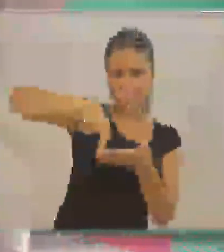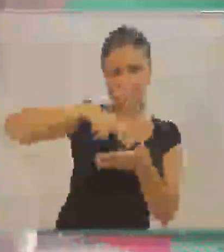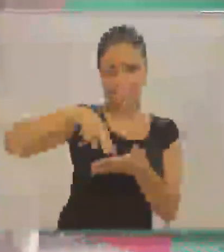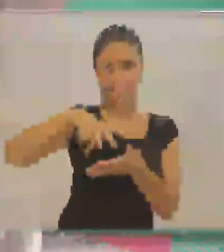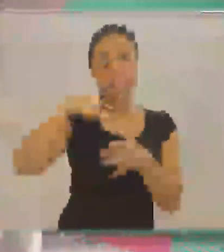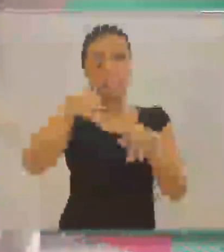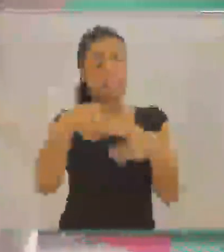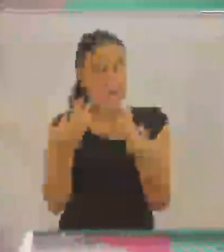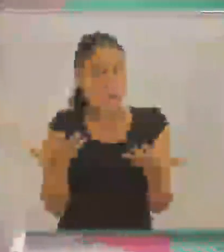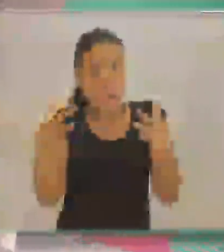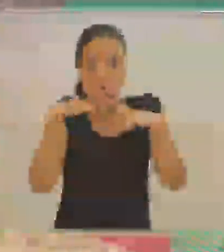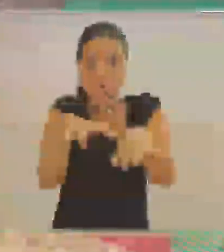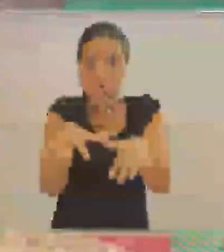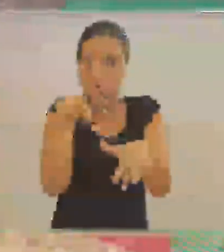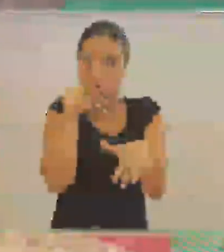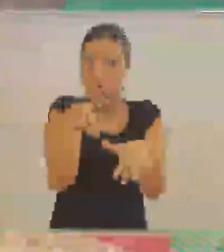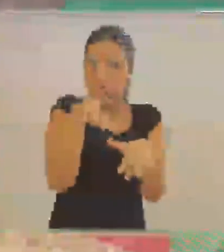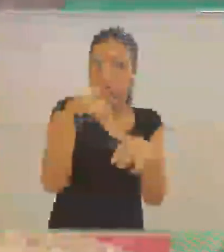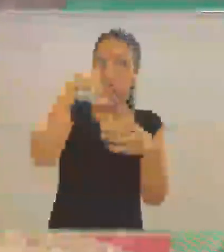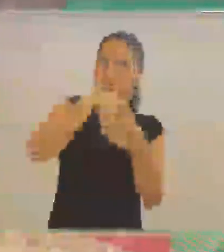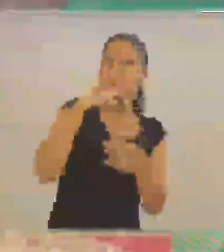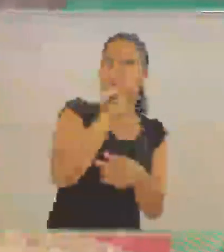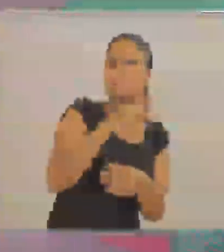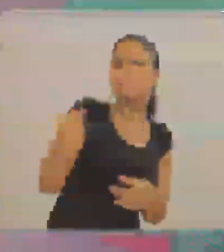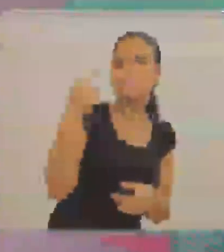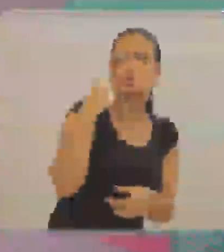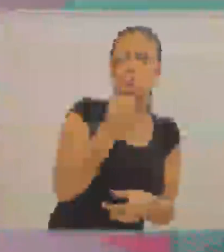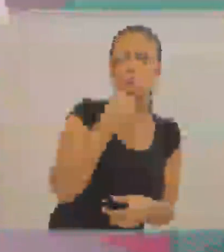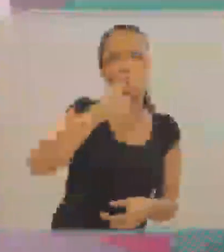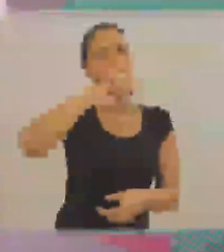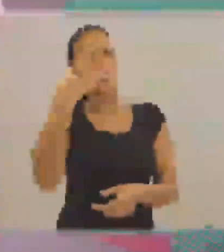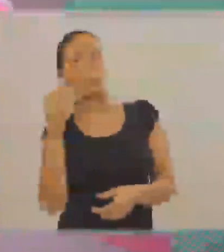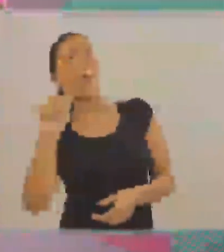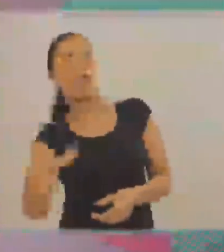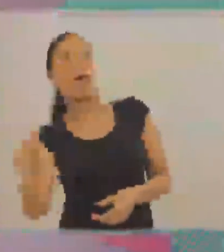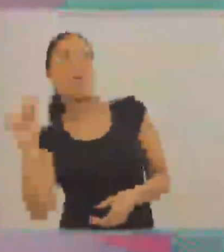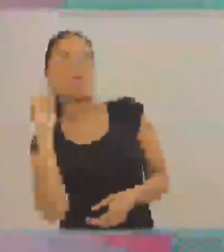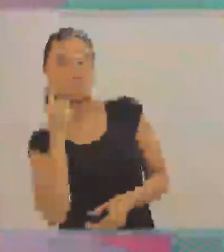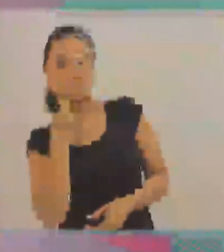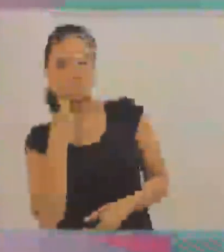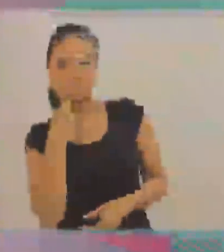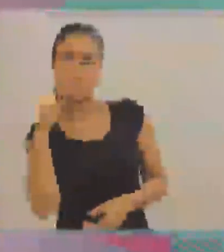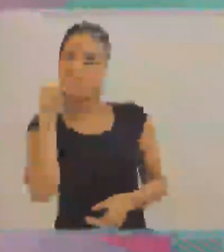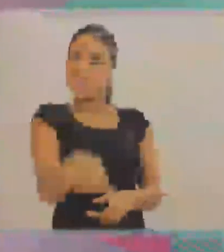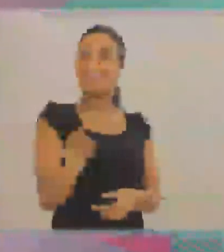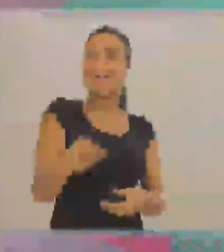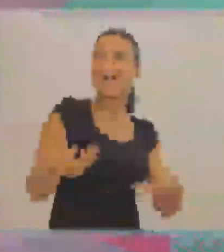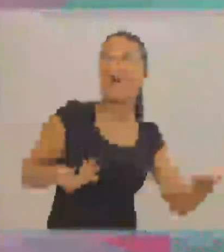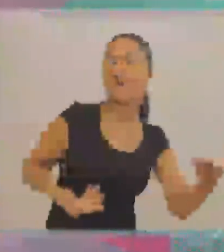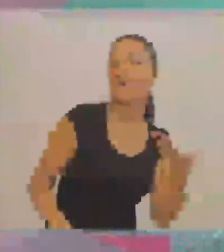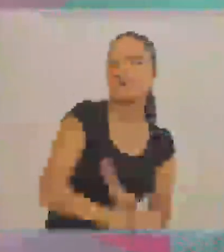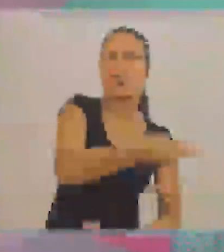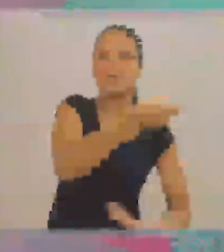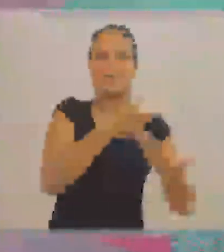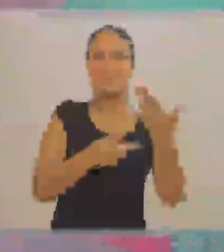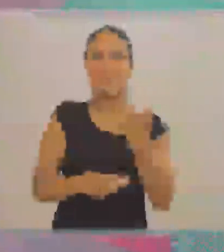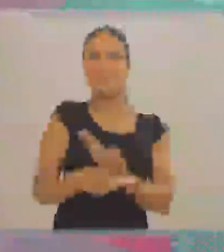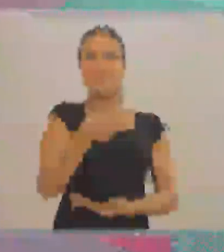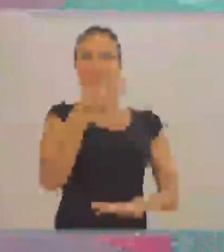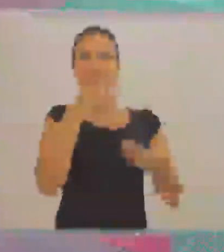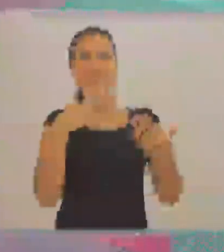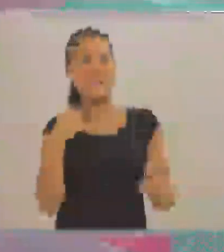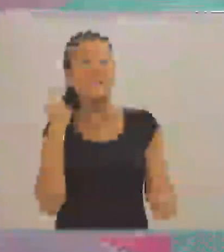inclusão do surdo na dança, como acontece essa inclusão do professor surdo ou do aluno surdo, como é essa relação.